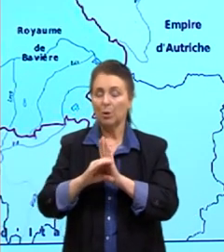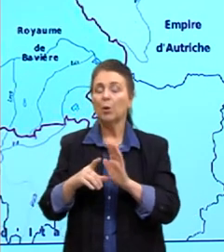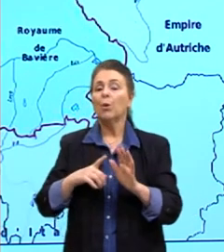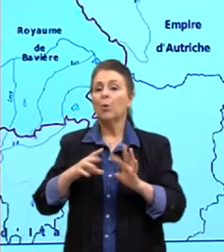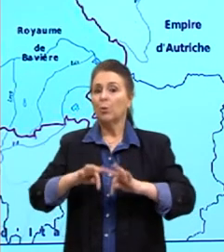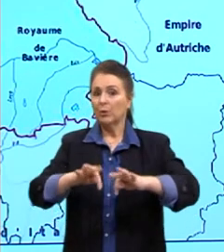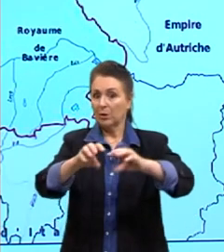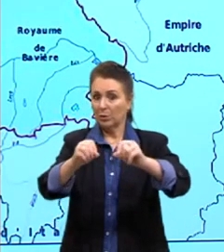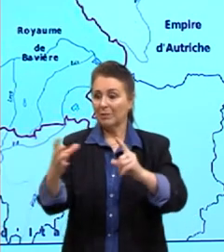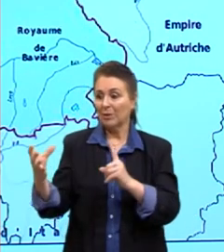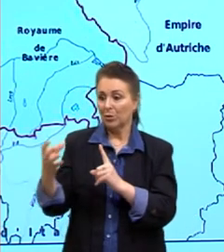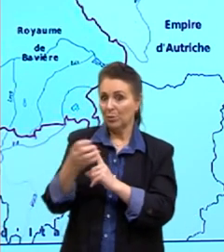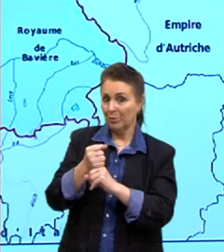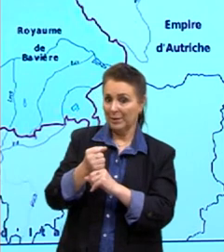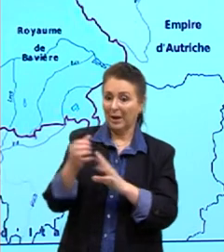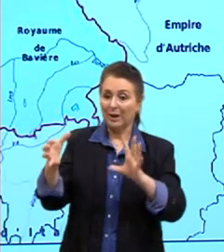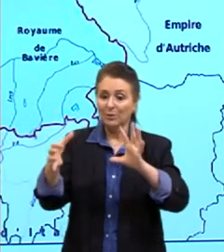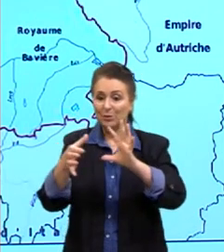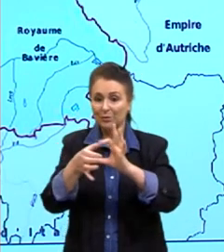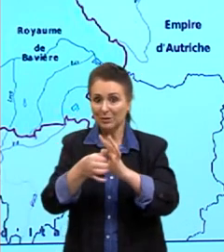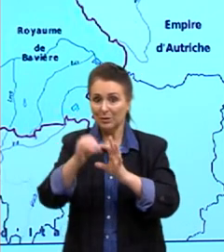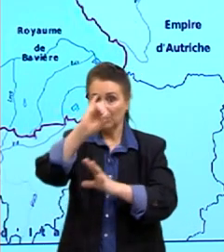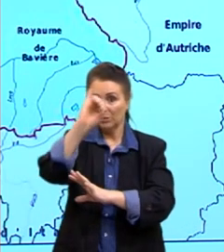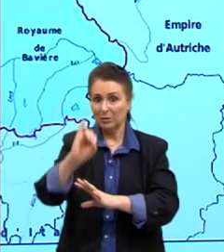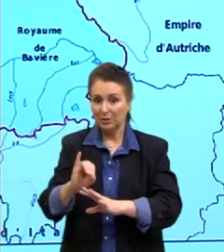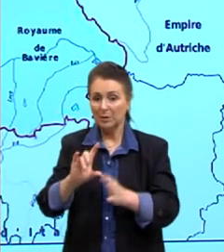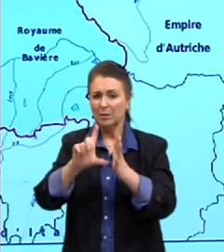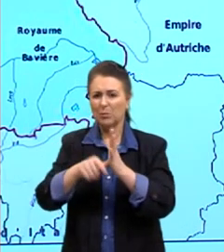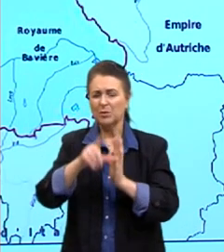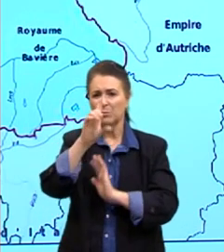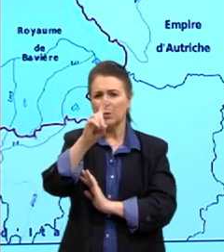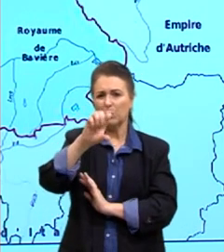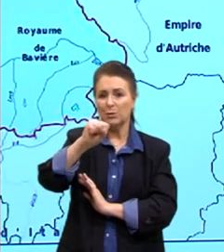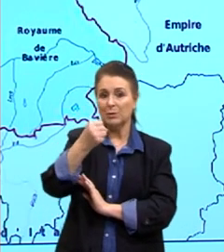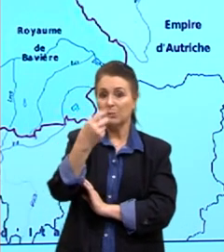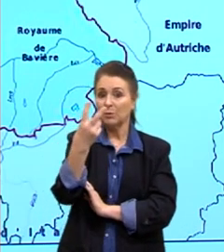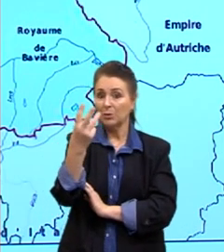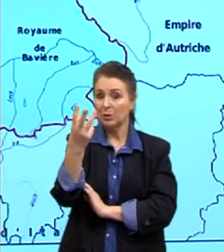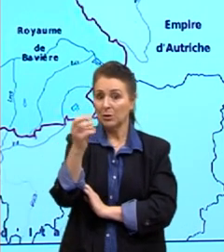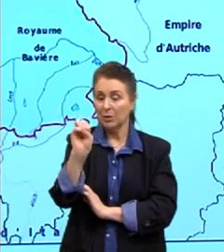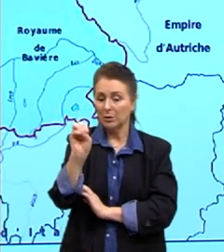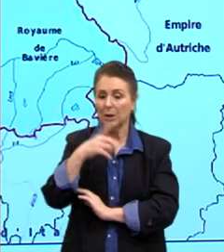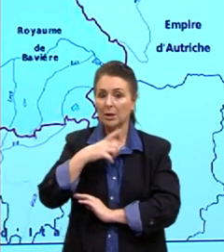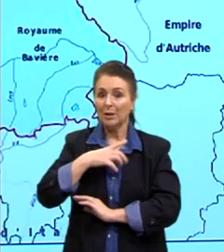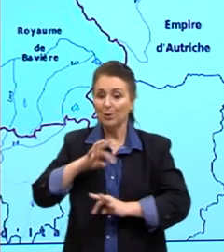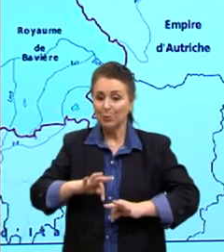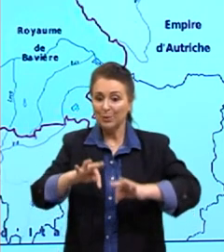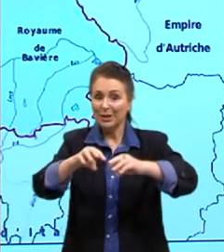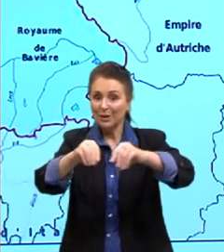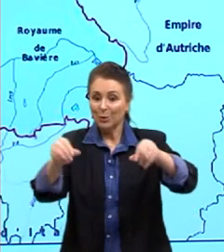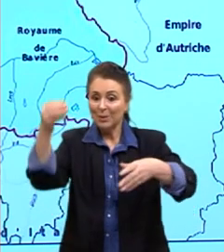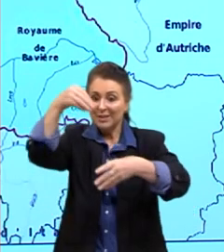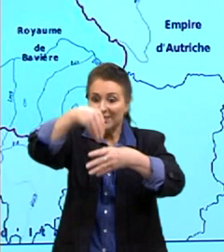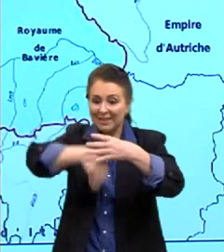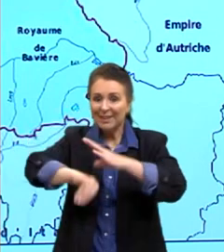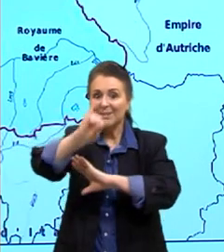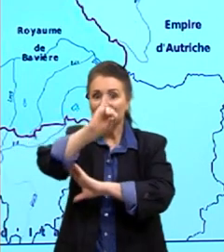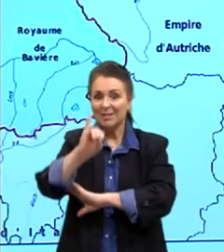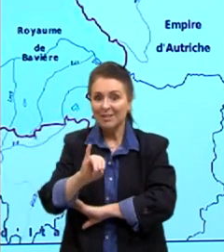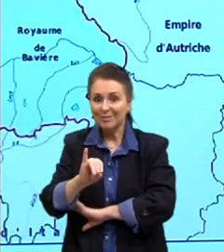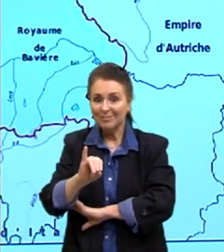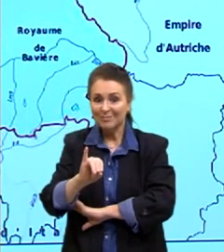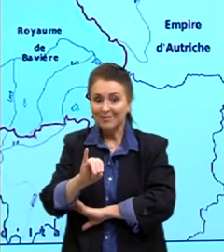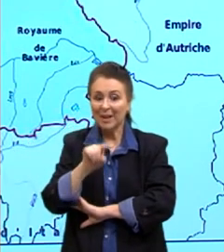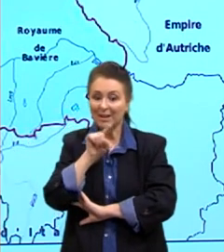unificação italiana, mas só depois, lá em 1830, vão definir que um territóriozinho dentro da Itália vai ser